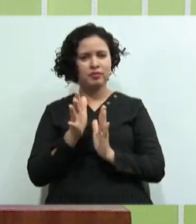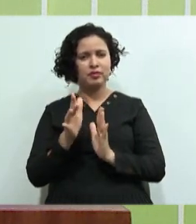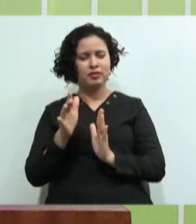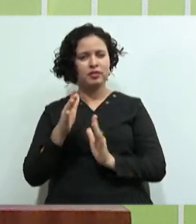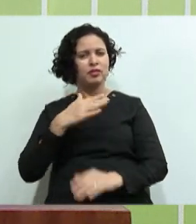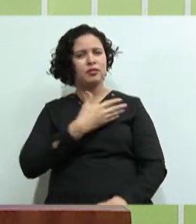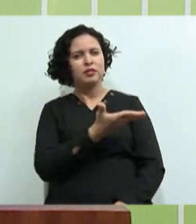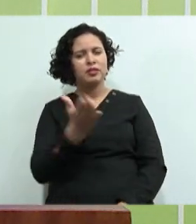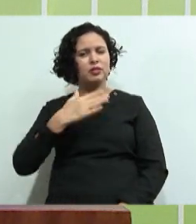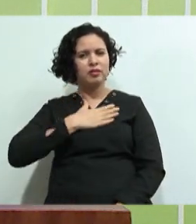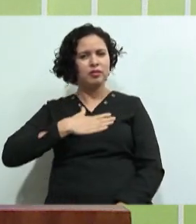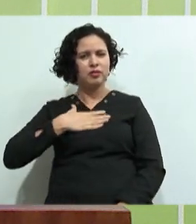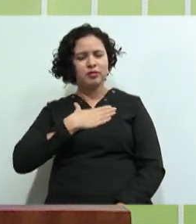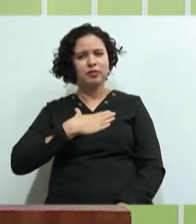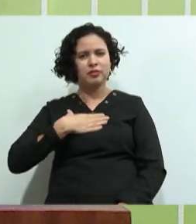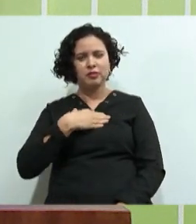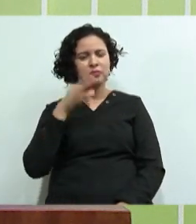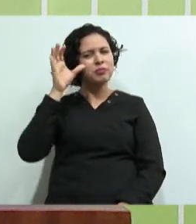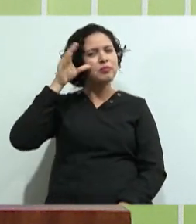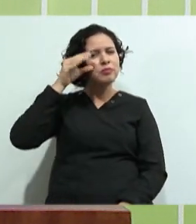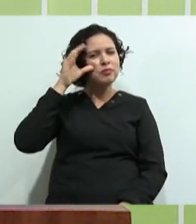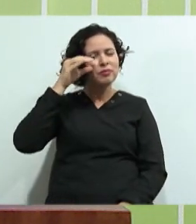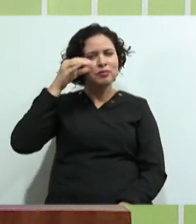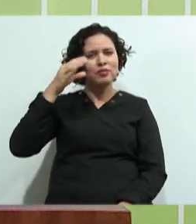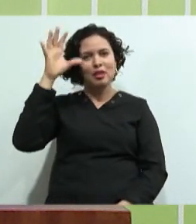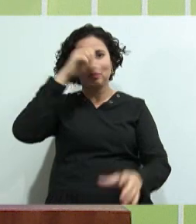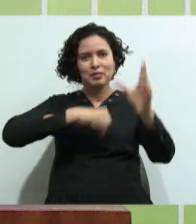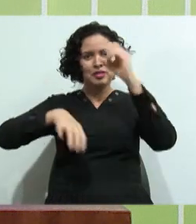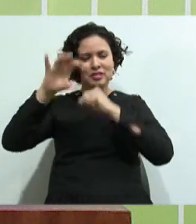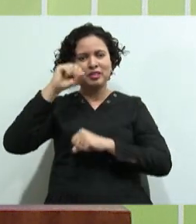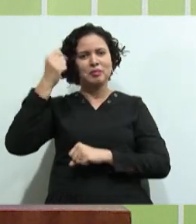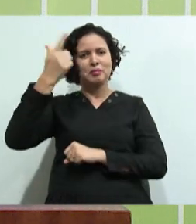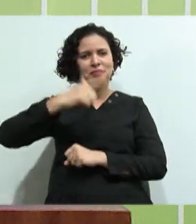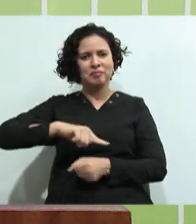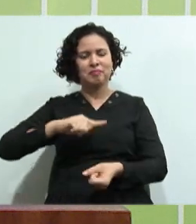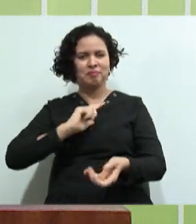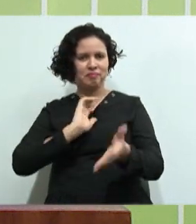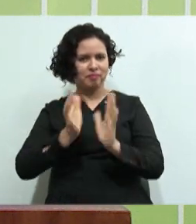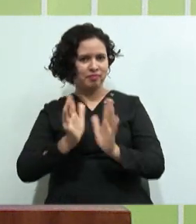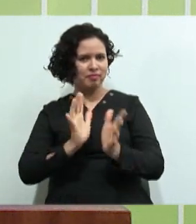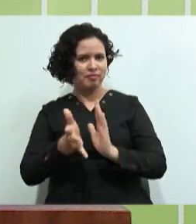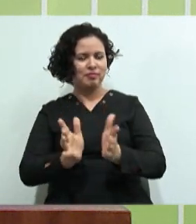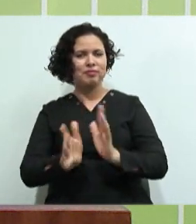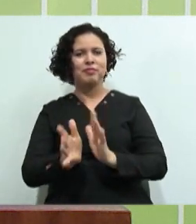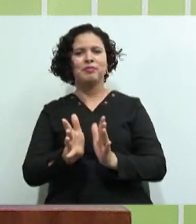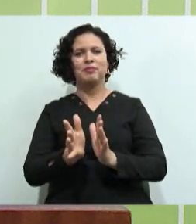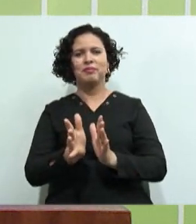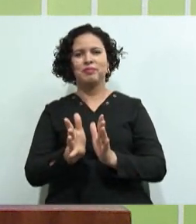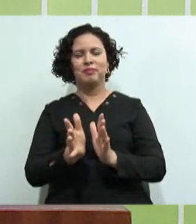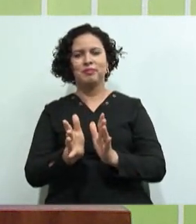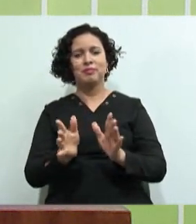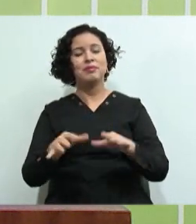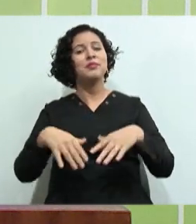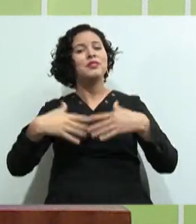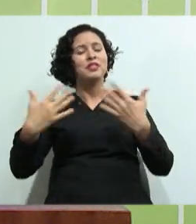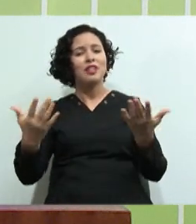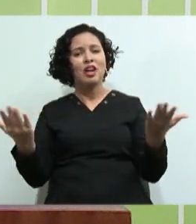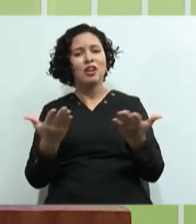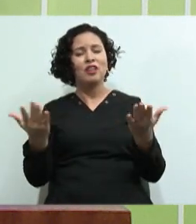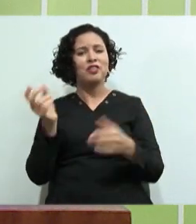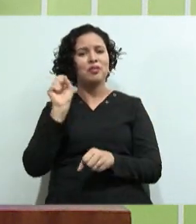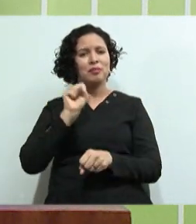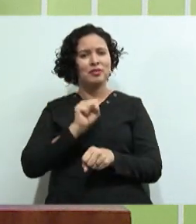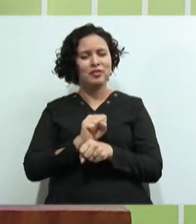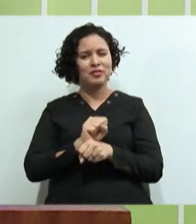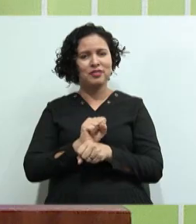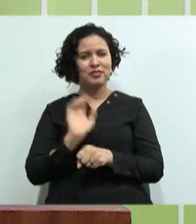gostado E aguçado a vontade De aprender mais A respeito da língua brasileira De sinais E vamos ficar por